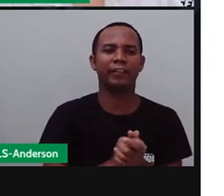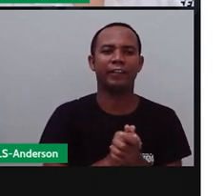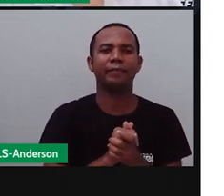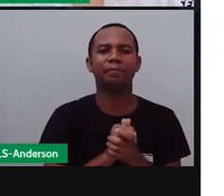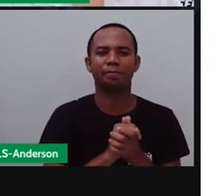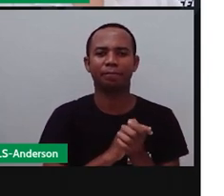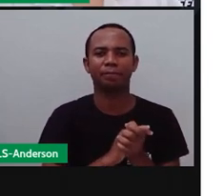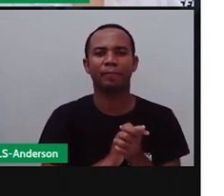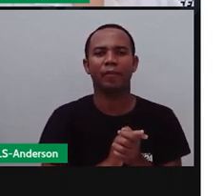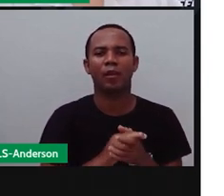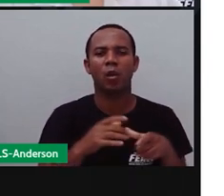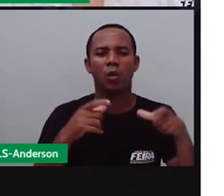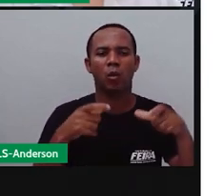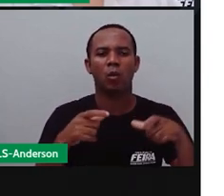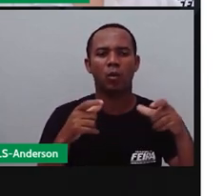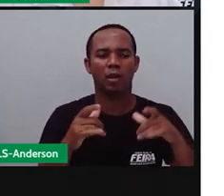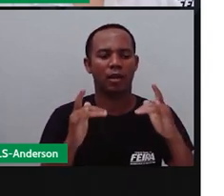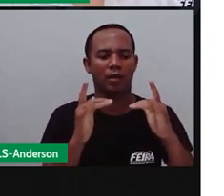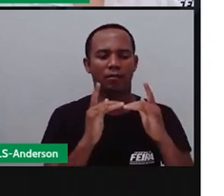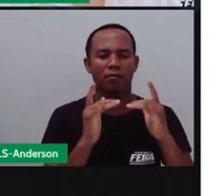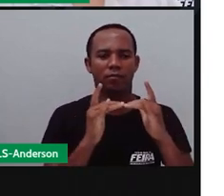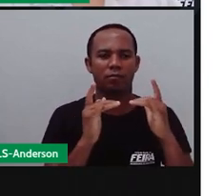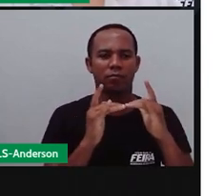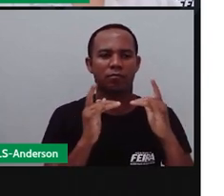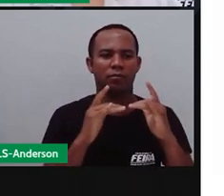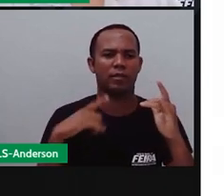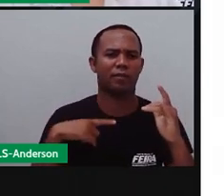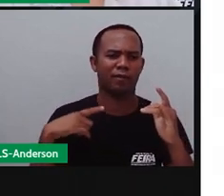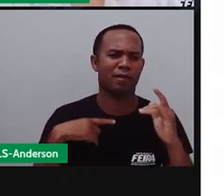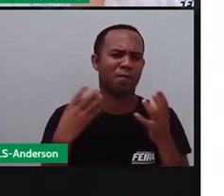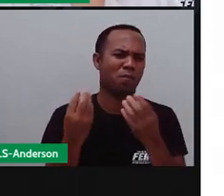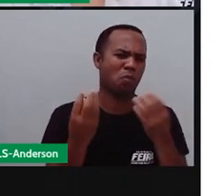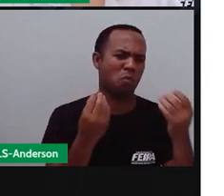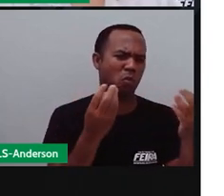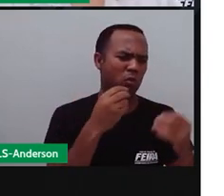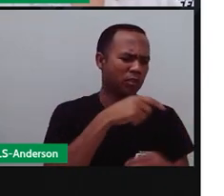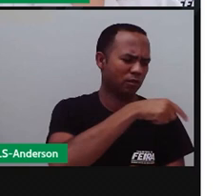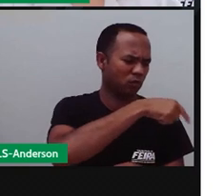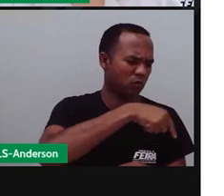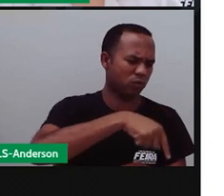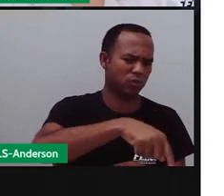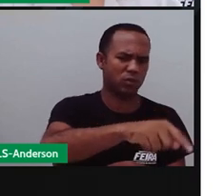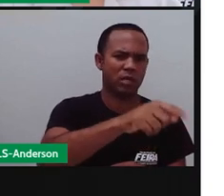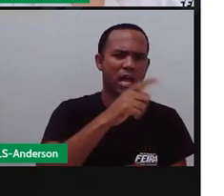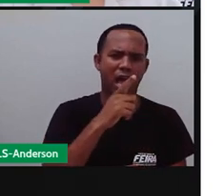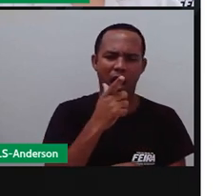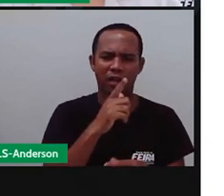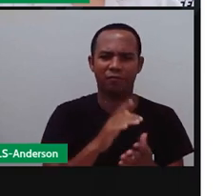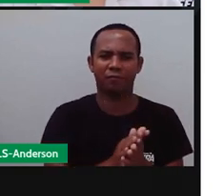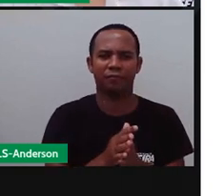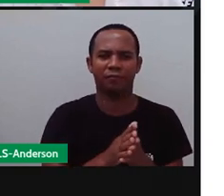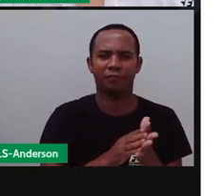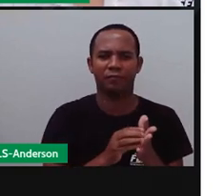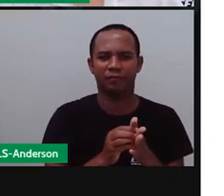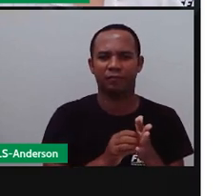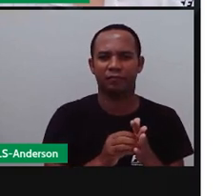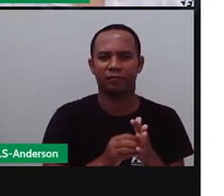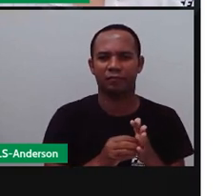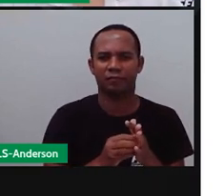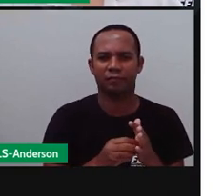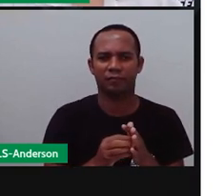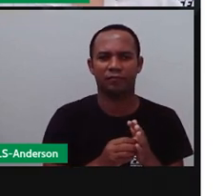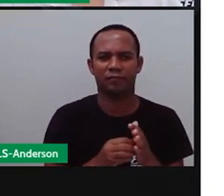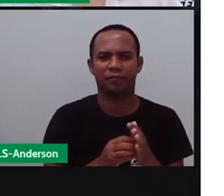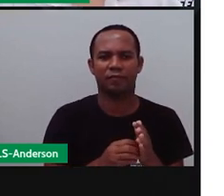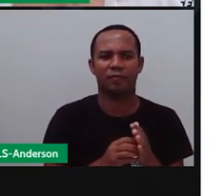Juazeiro, Petrolina, no Irecê, pro lado de Irecê também tem muita irrigação e são lindas as fazendas de lá, tá? Inclusive,